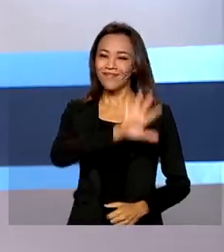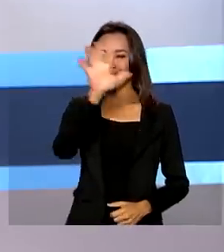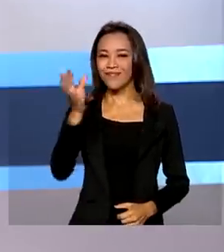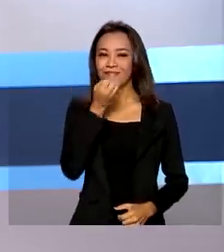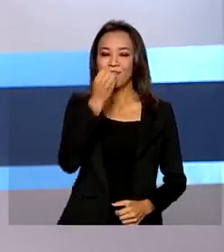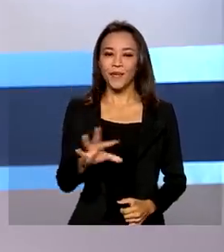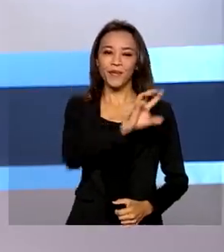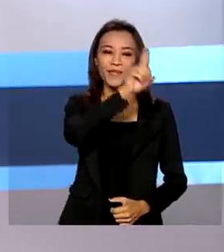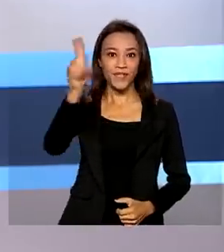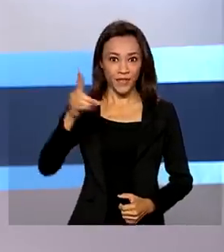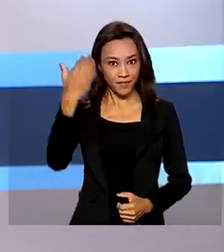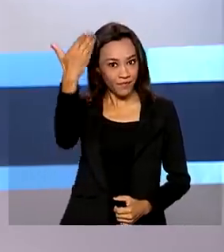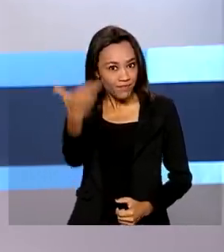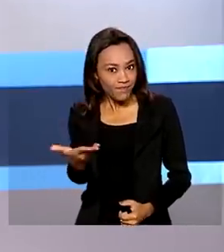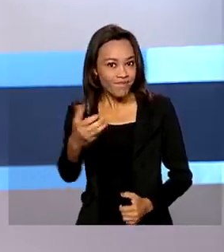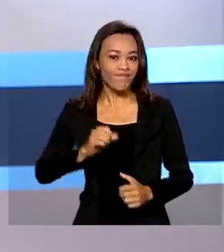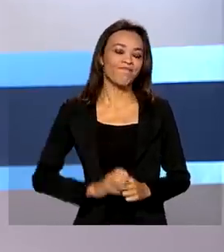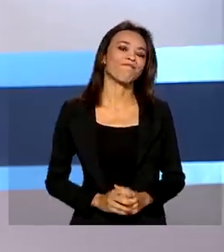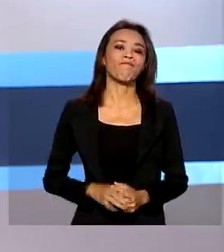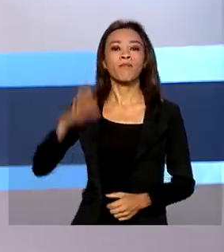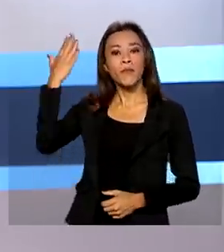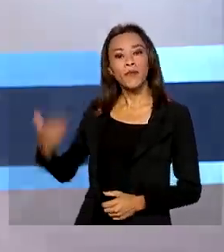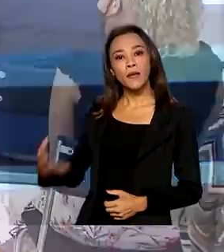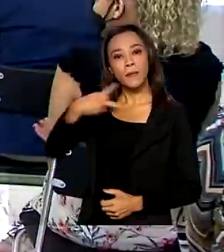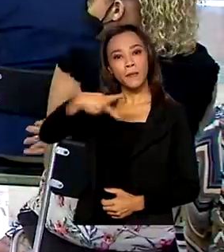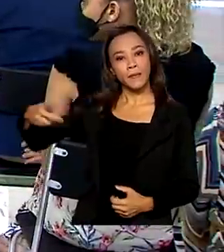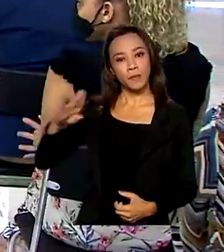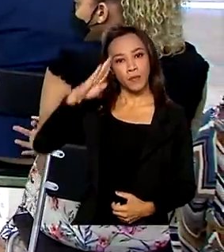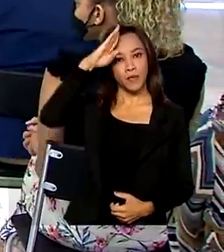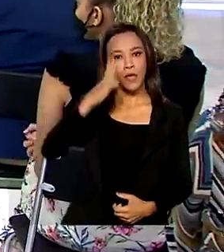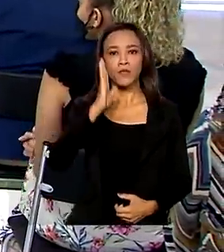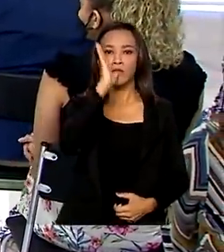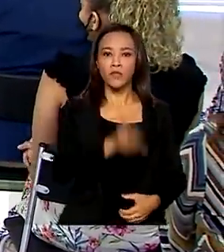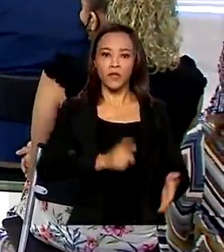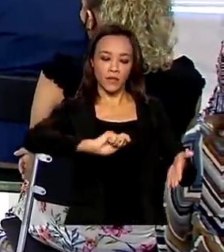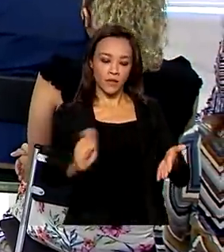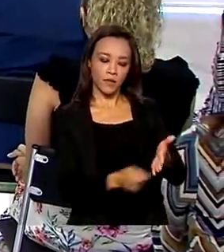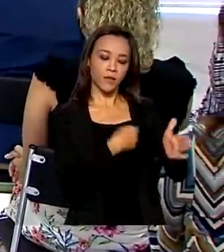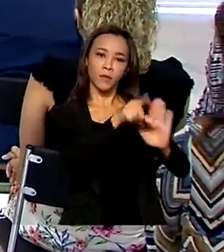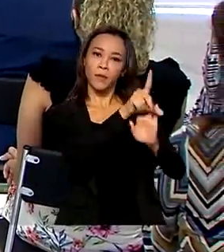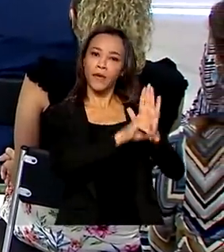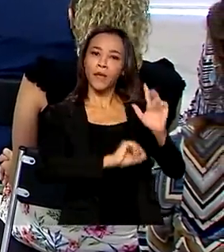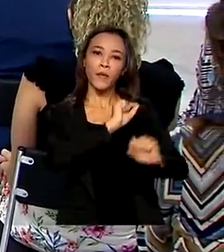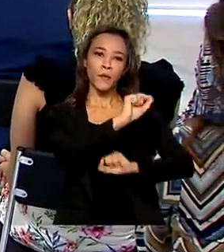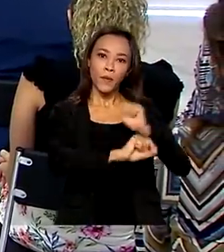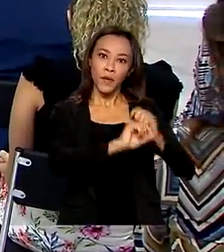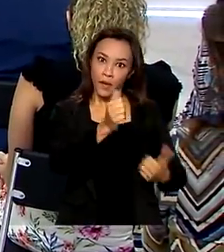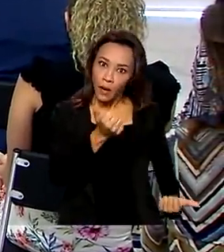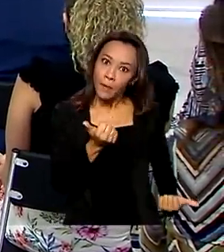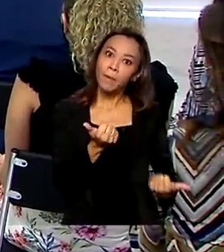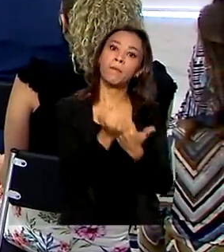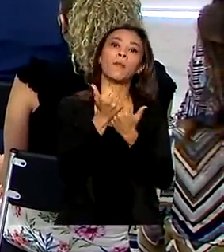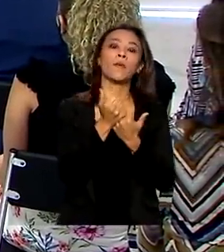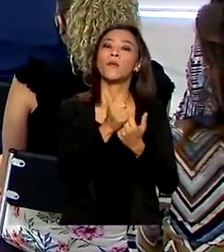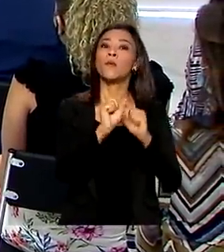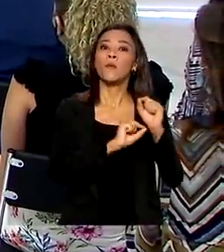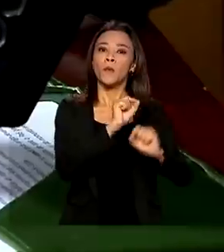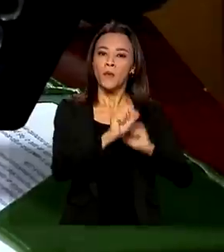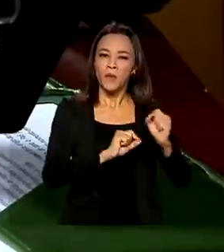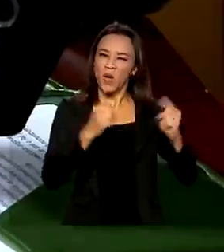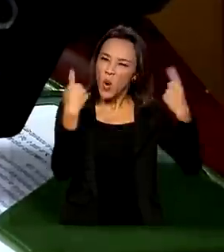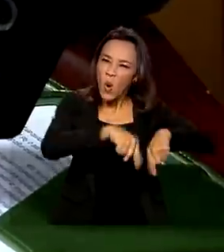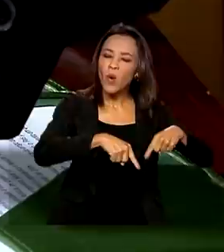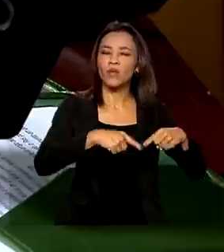Olá, bom dia pra você. Presidente Jair Bolsonaro sanciona lei que reforça o combate à violência contra a mulher.